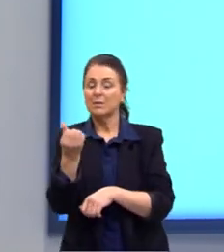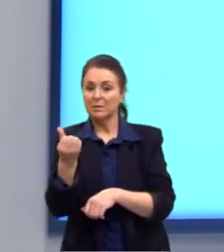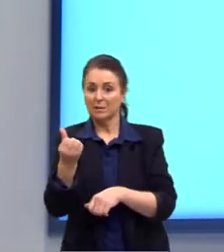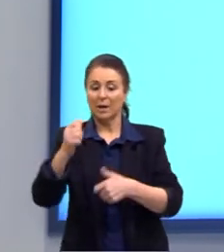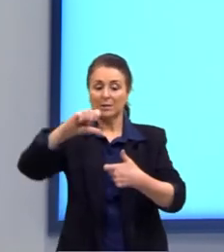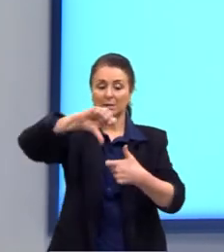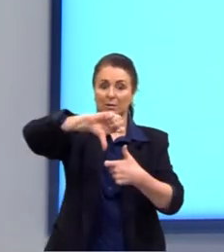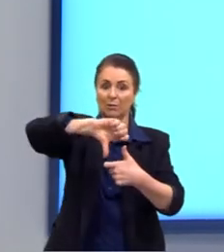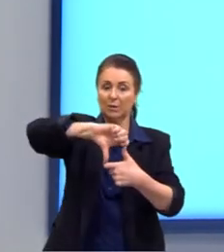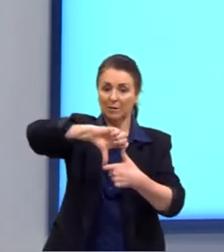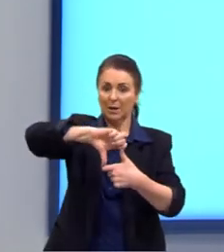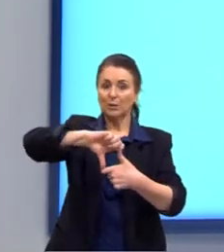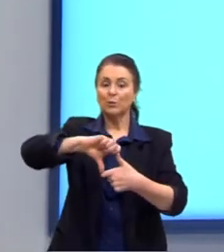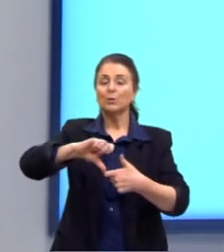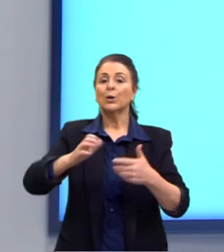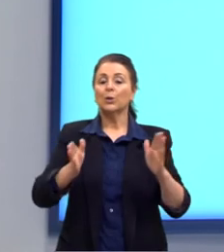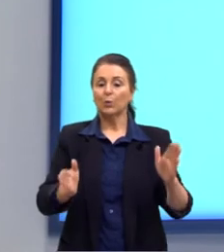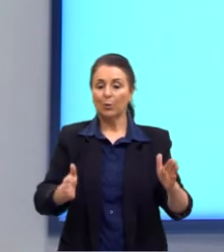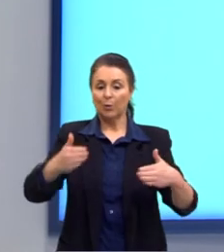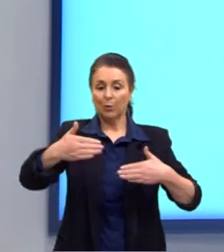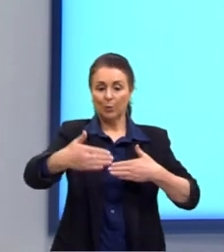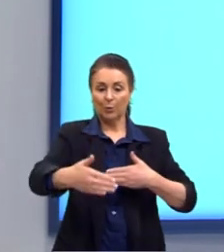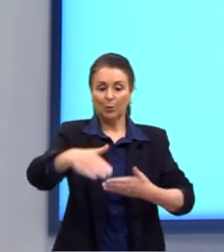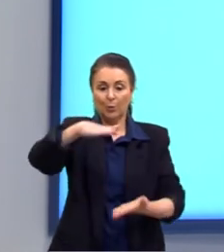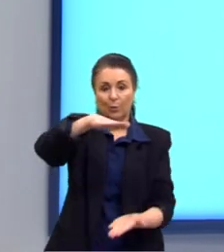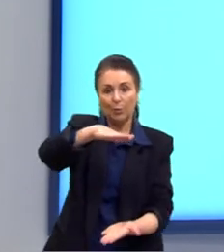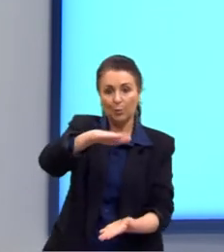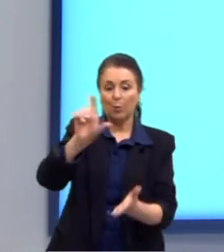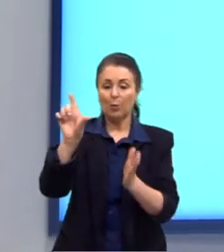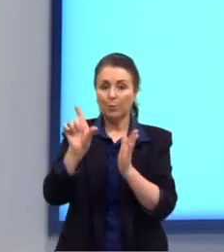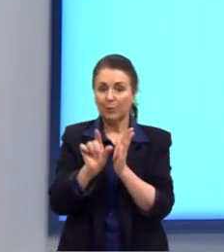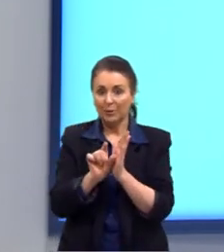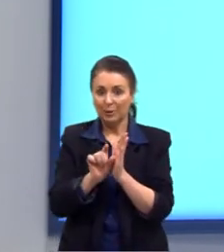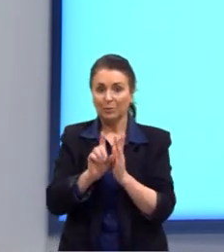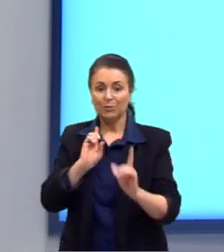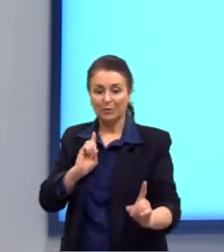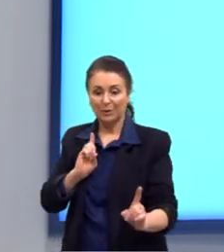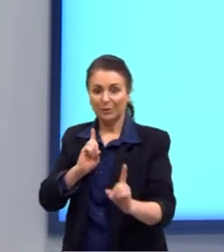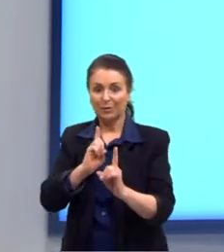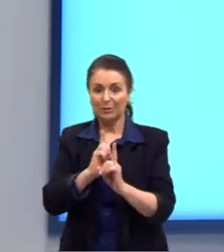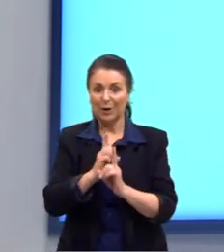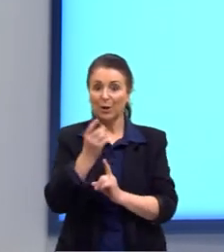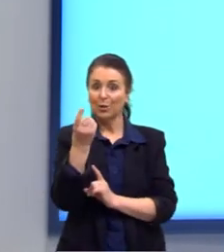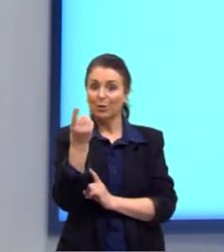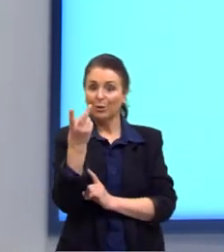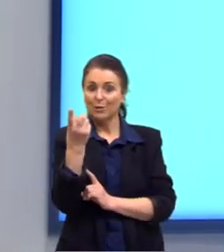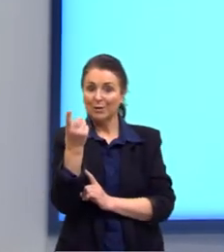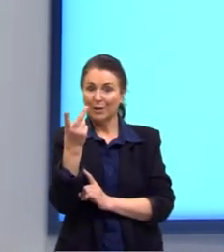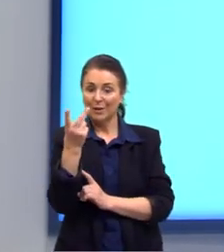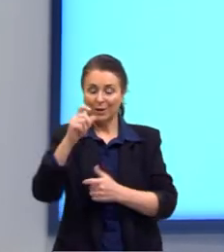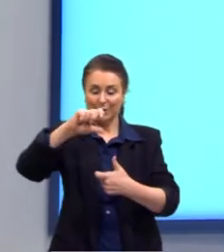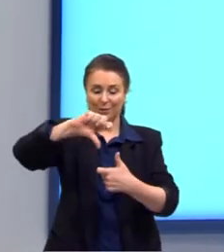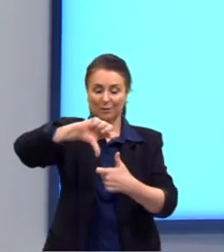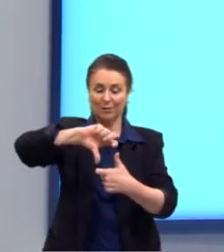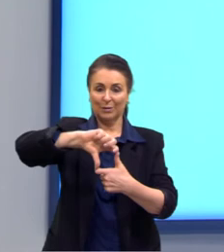nosso cubo pequeno, tá? Então, ao todo, nós já localizamos doze quadrados.